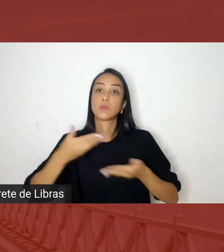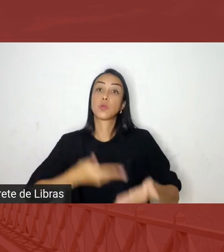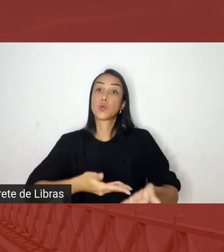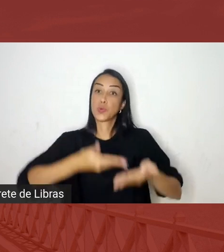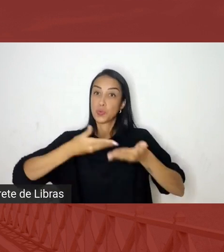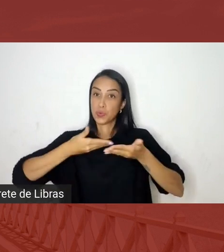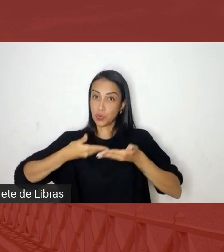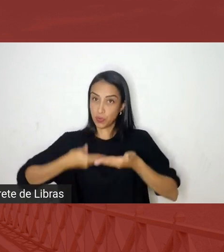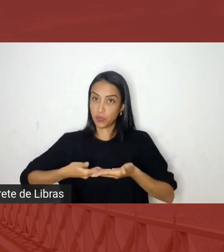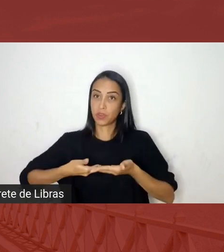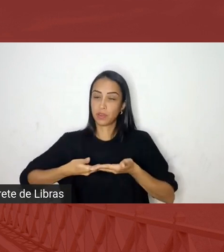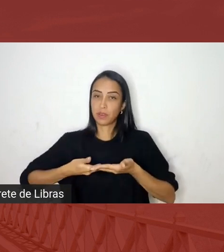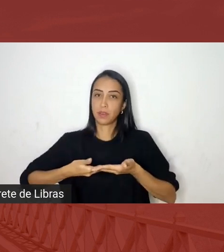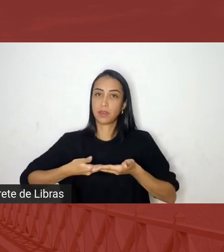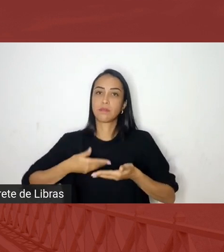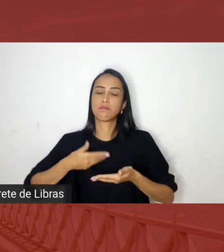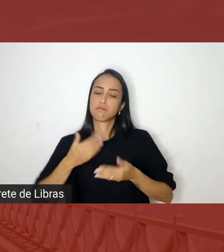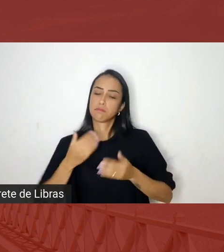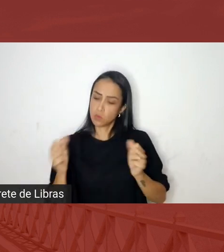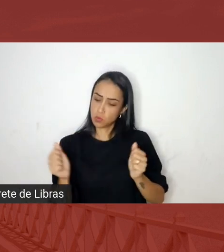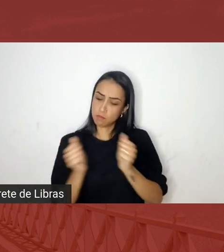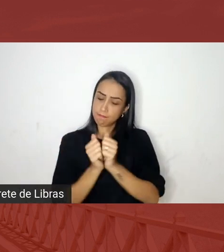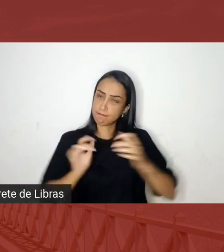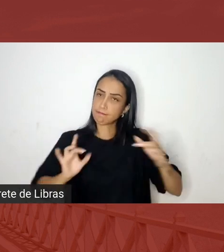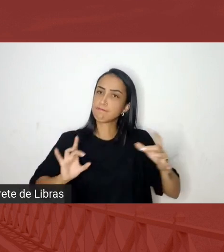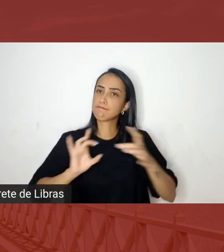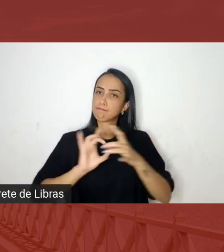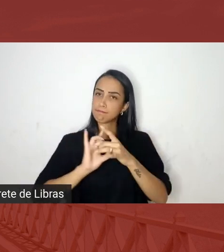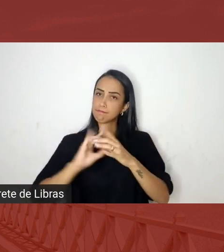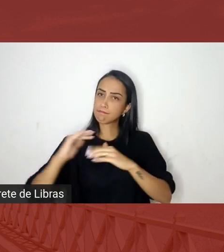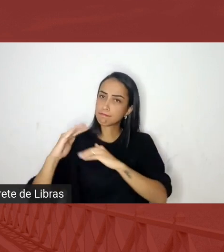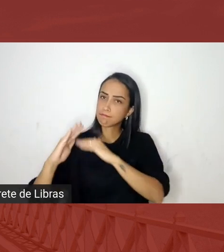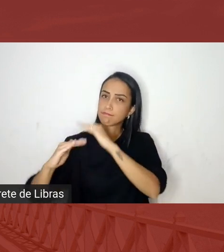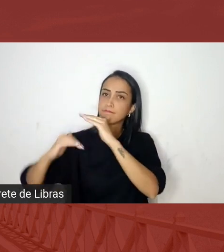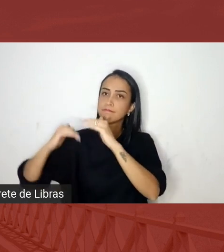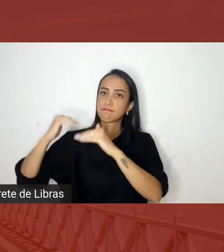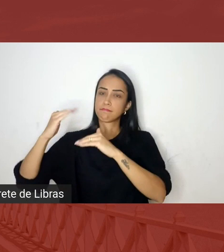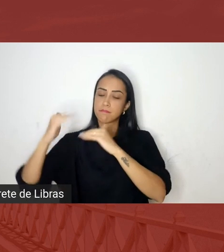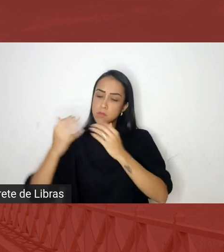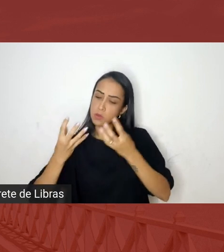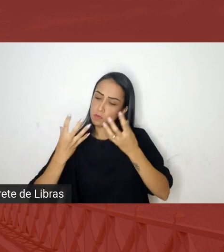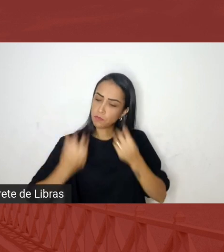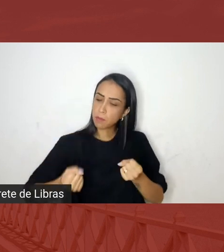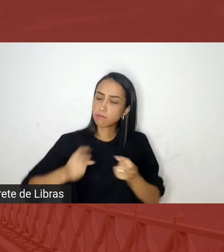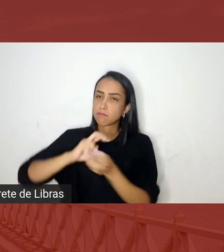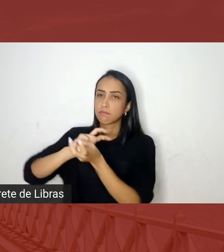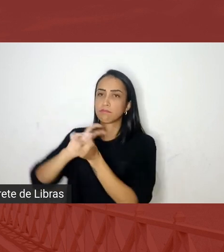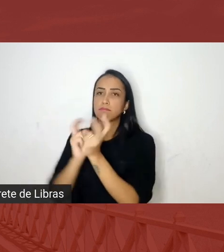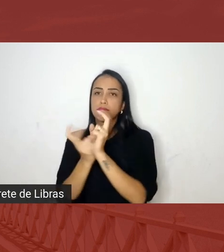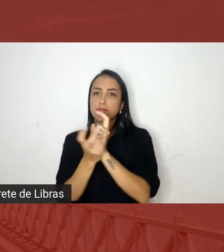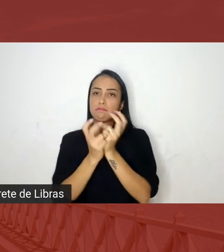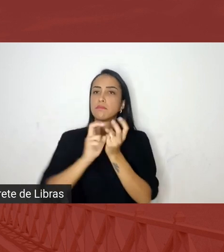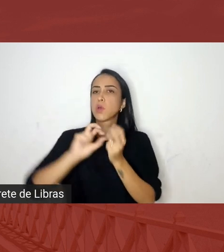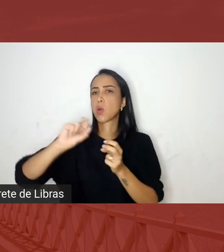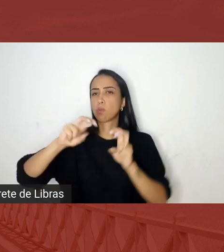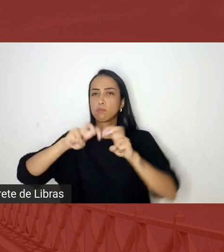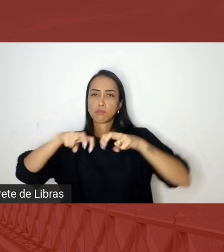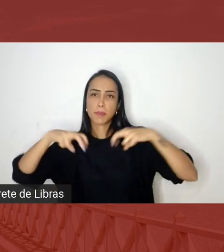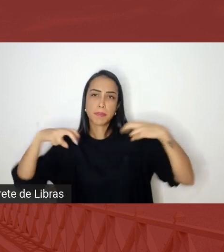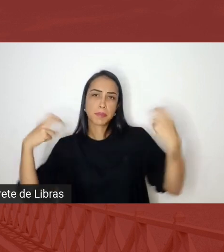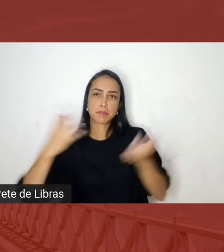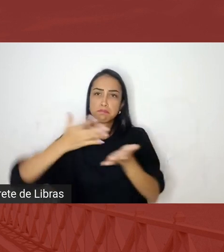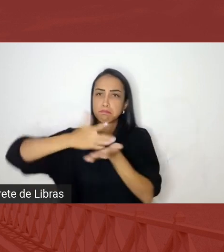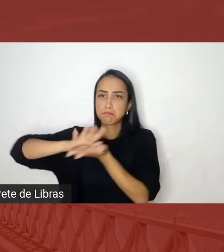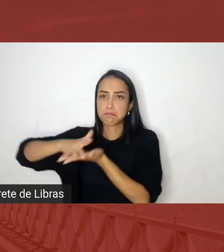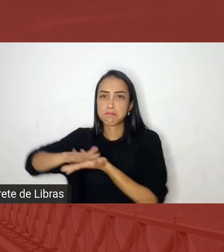a construir relação a entrar na roda de capoeira a entrar na roda de samba participar da ciranda